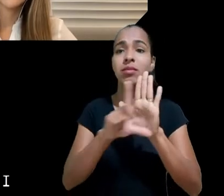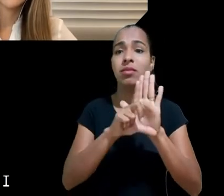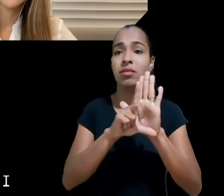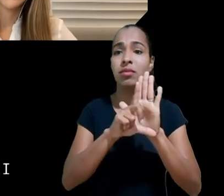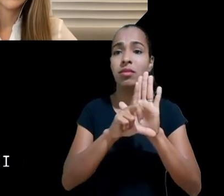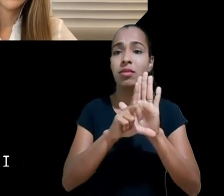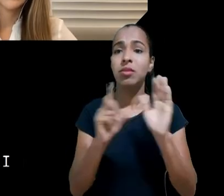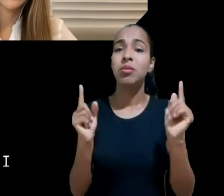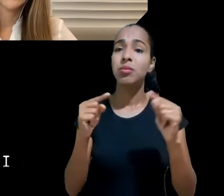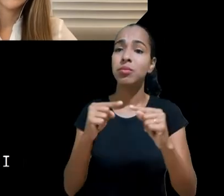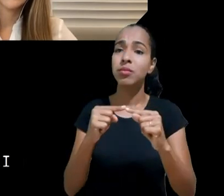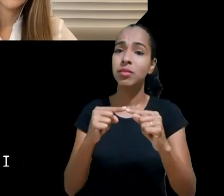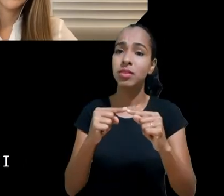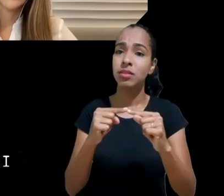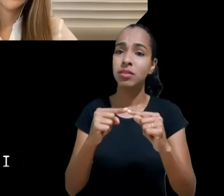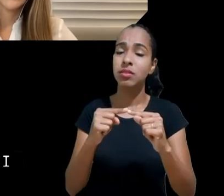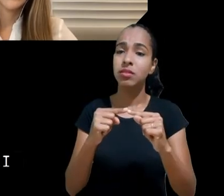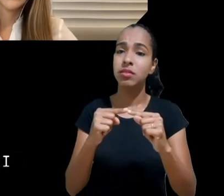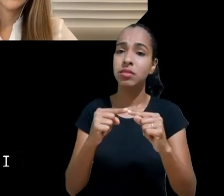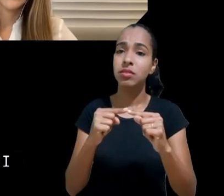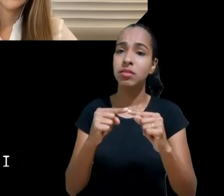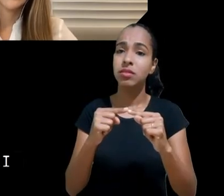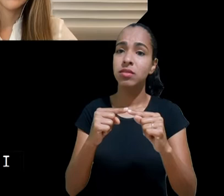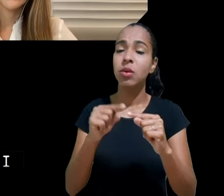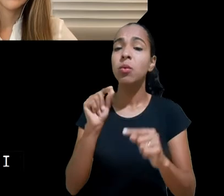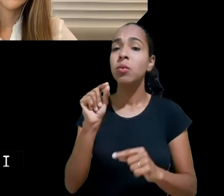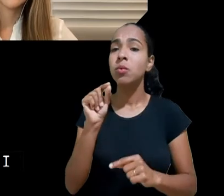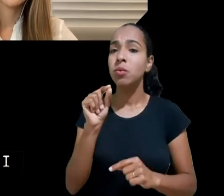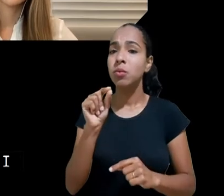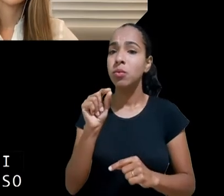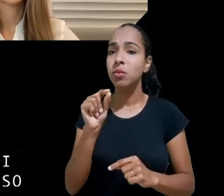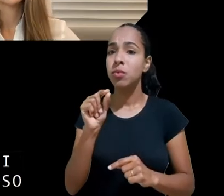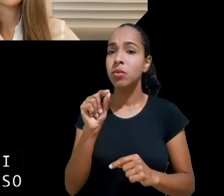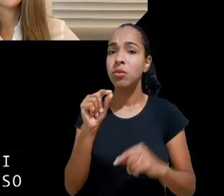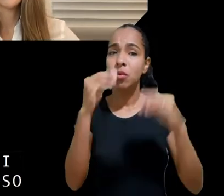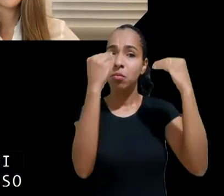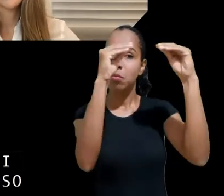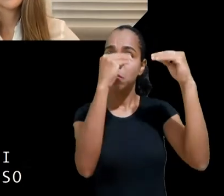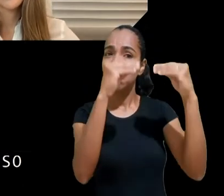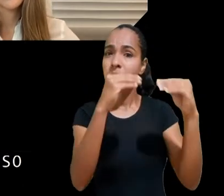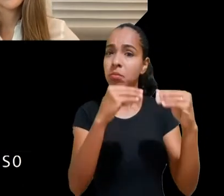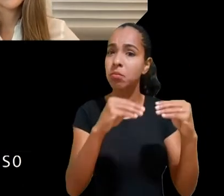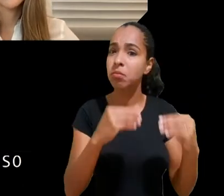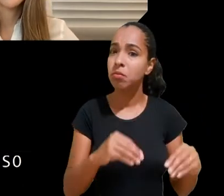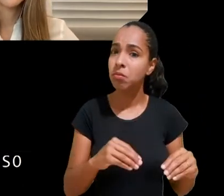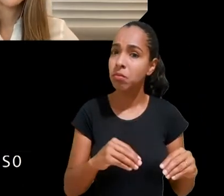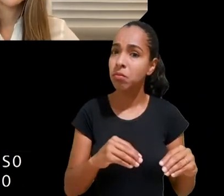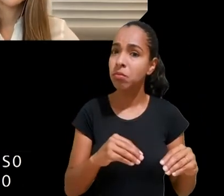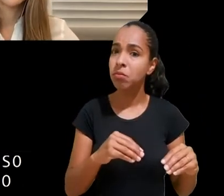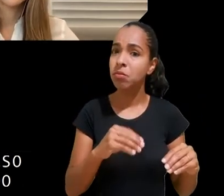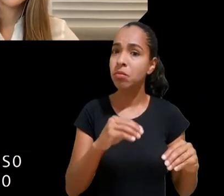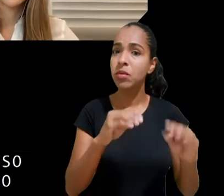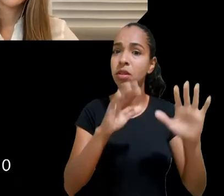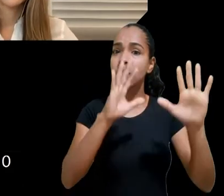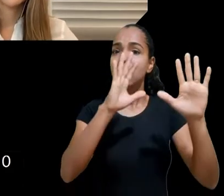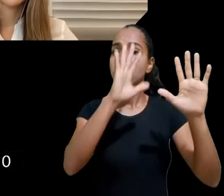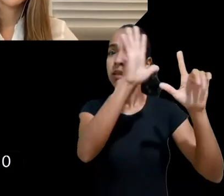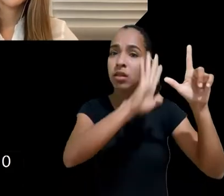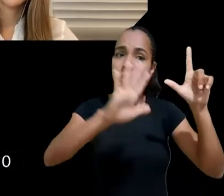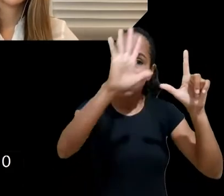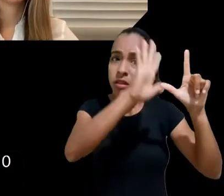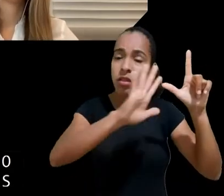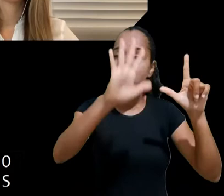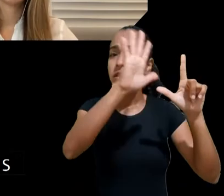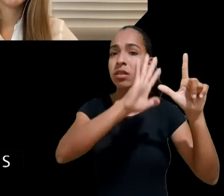de indisponibilização de conteúdo e termos de uso das plataformas que vão ao encontro, que